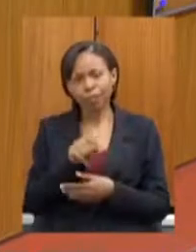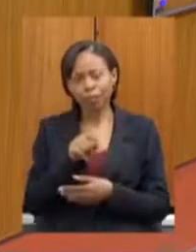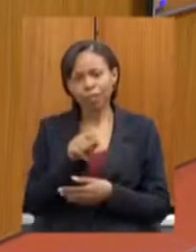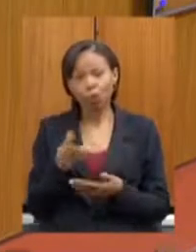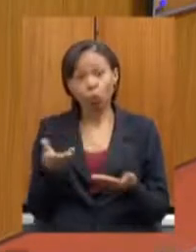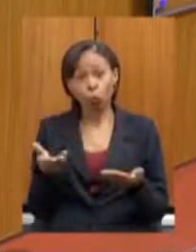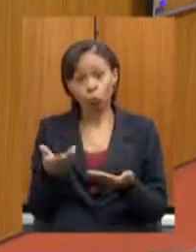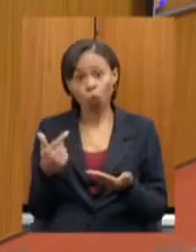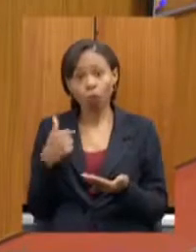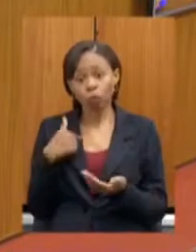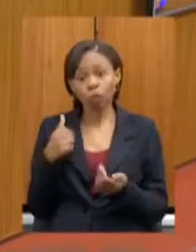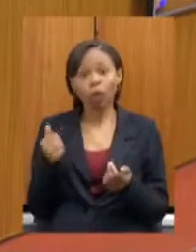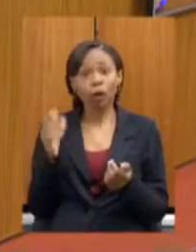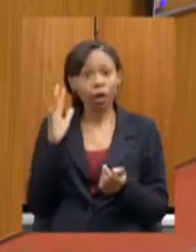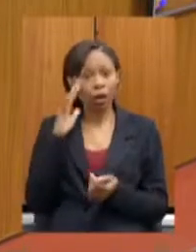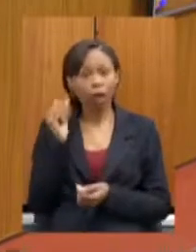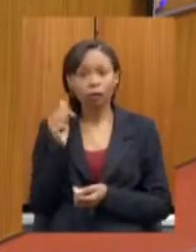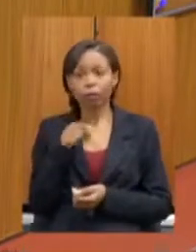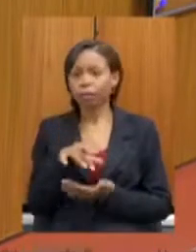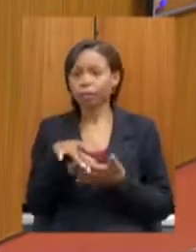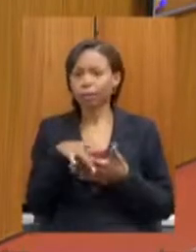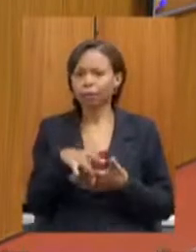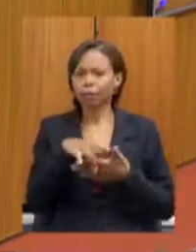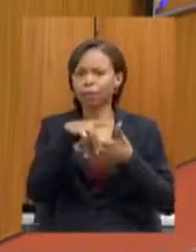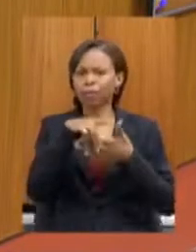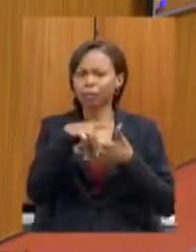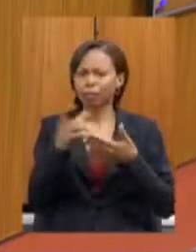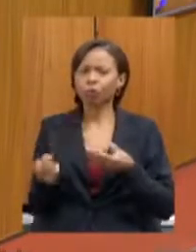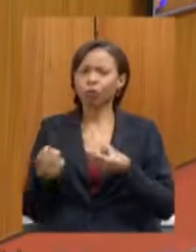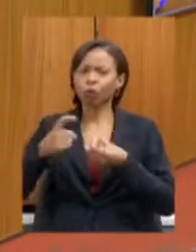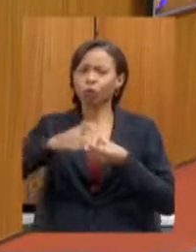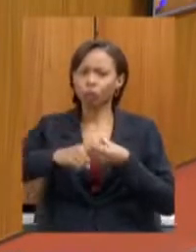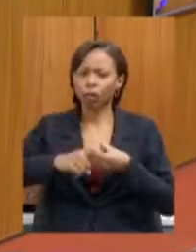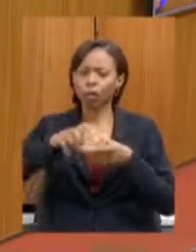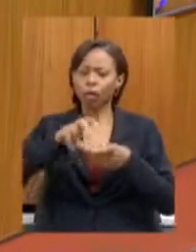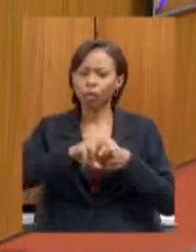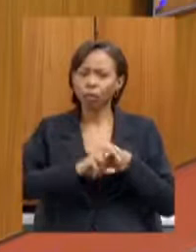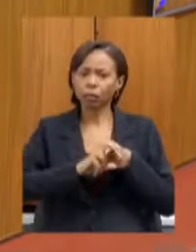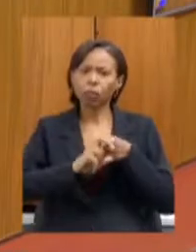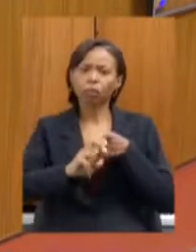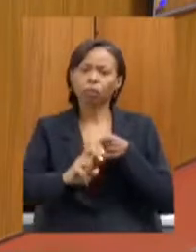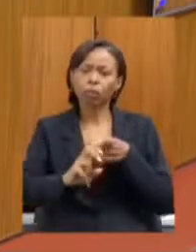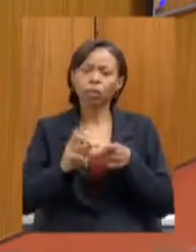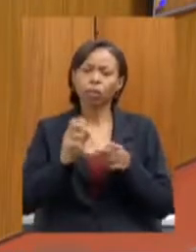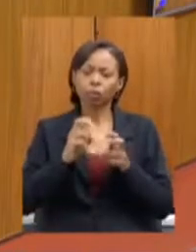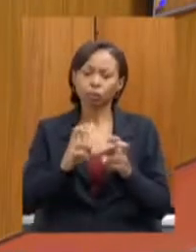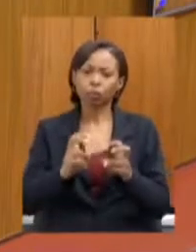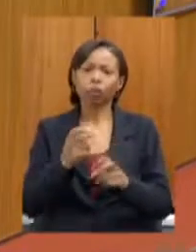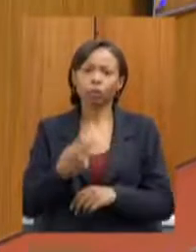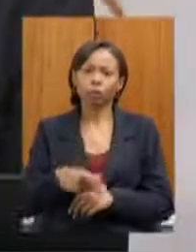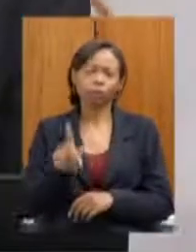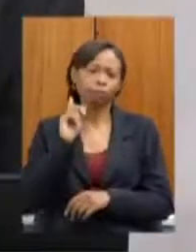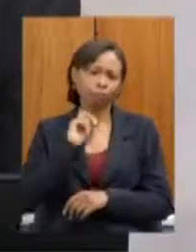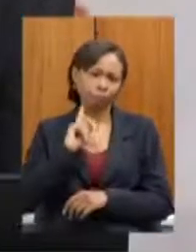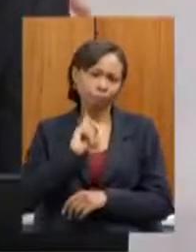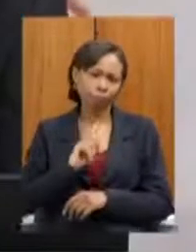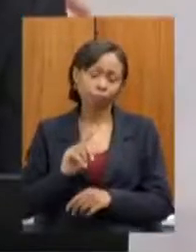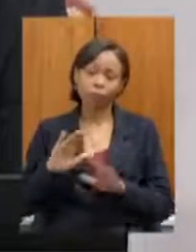Assembleia, Agostinho Patrus, os líderes da retomada ferroviária no estado de Minas Gerais. Assembleia Legislativa,